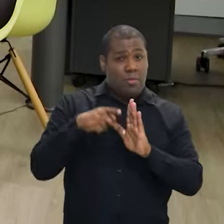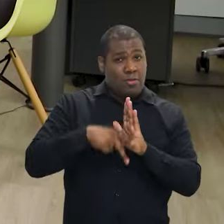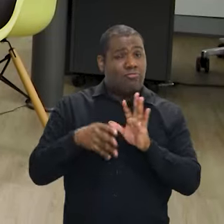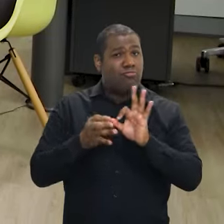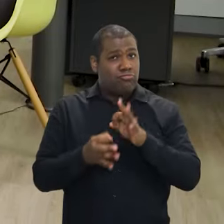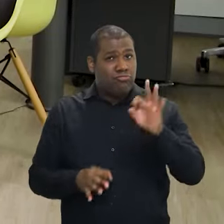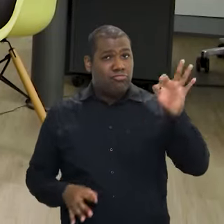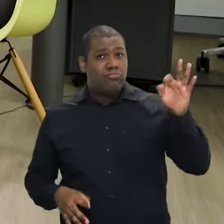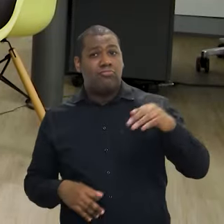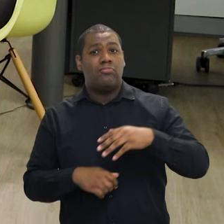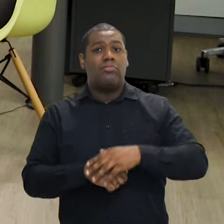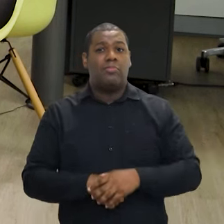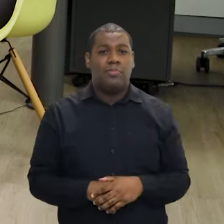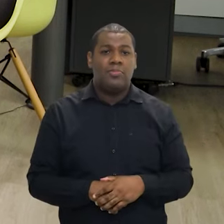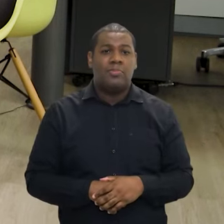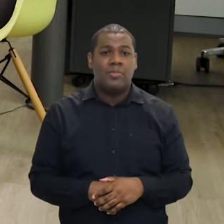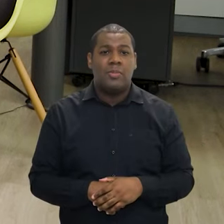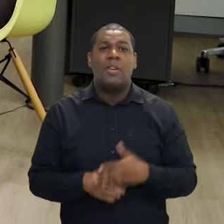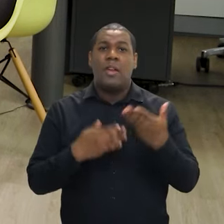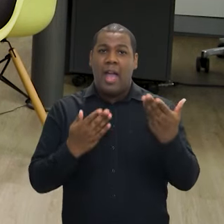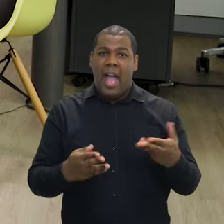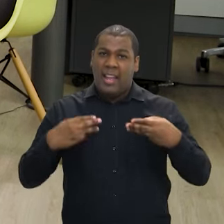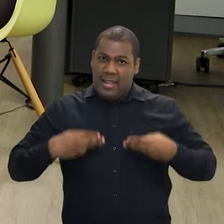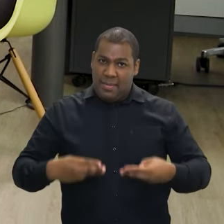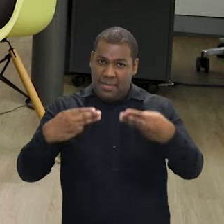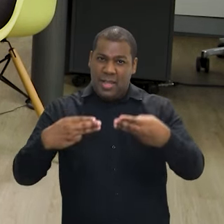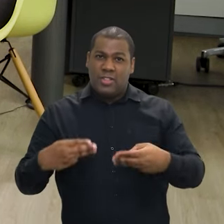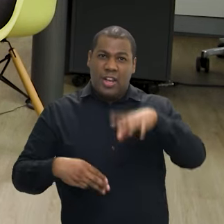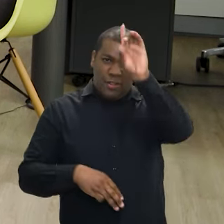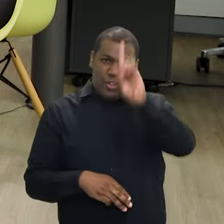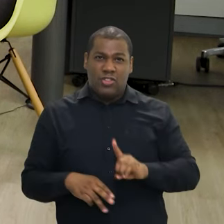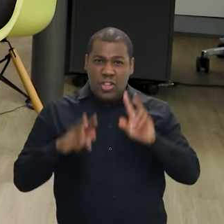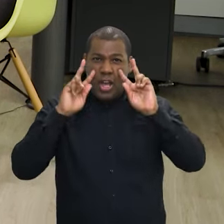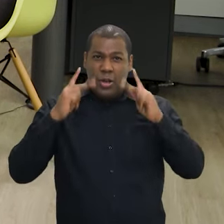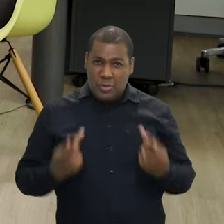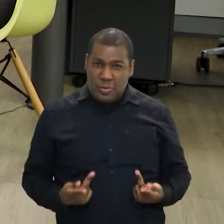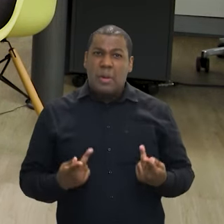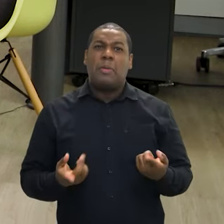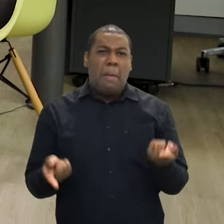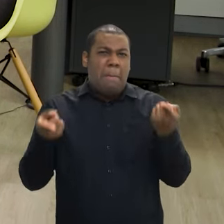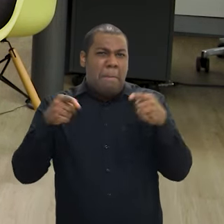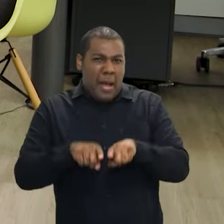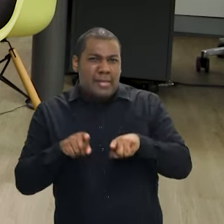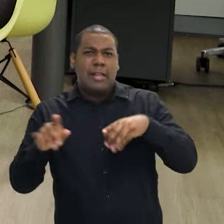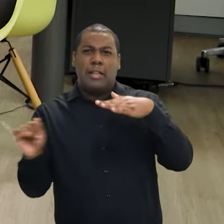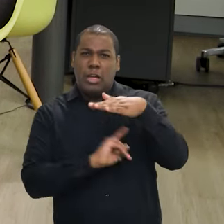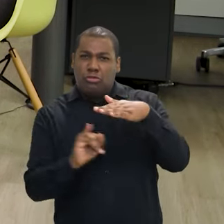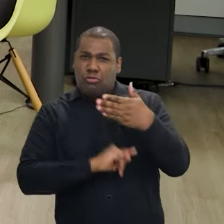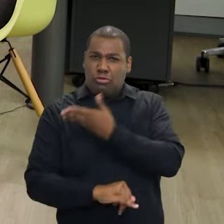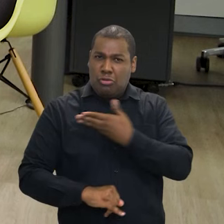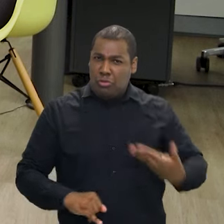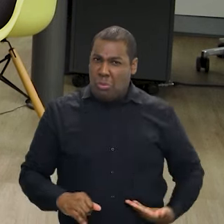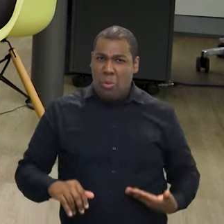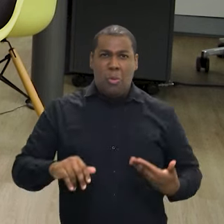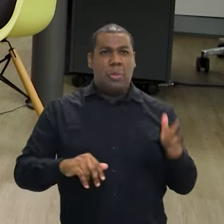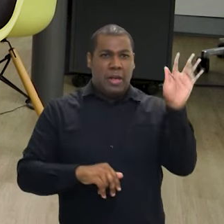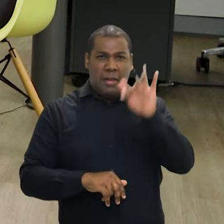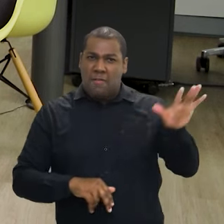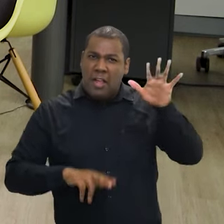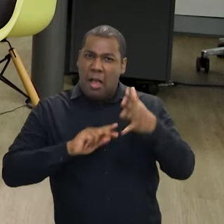prazo. E parceria, me parece que é uma palavra-chave aqui para vocês, né? Com diversos órgãos do governo federal,